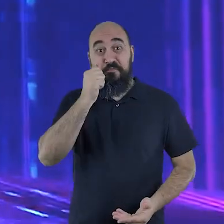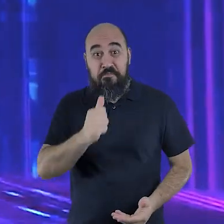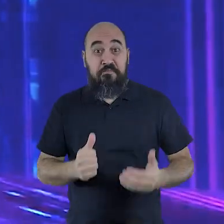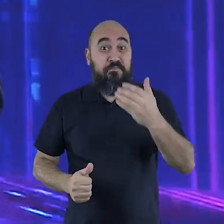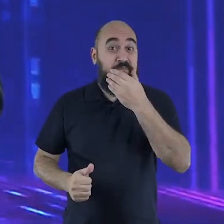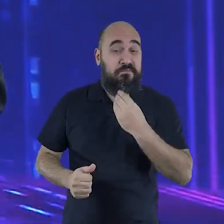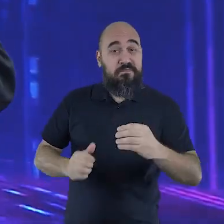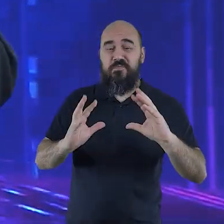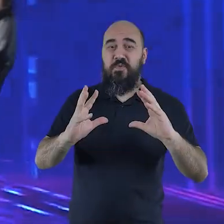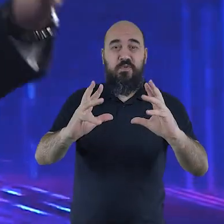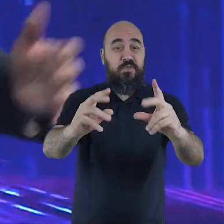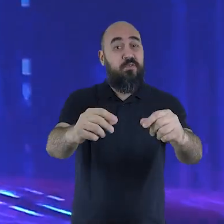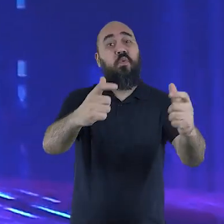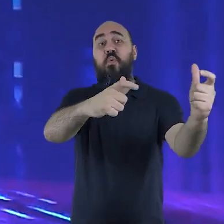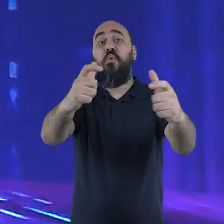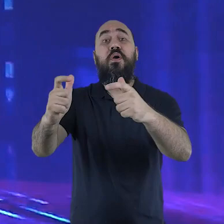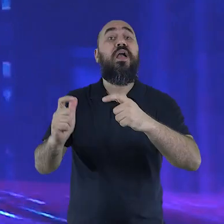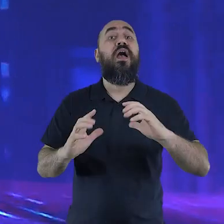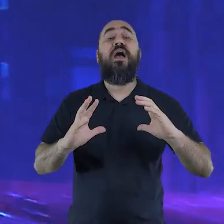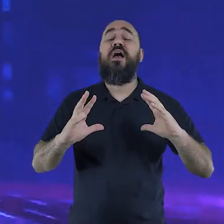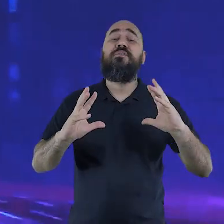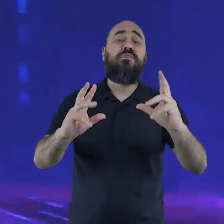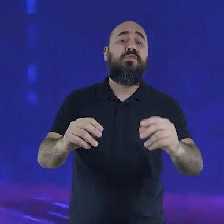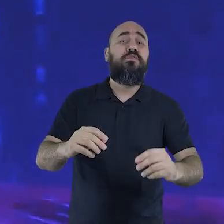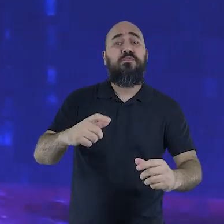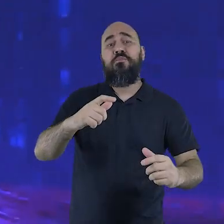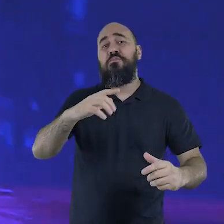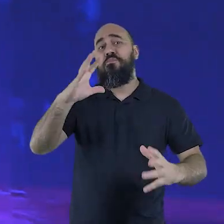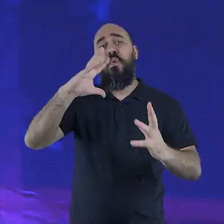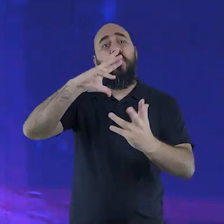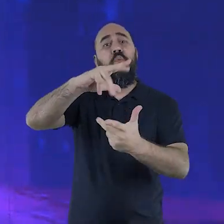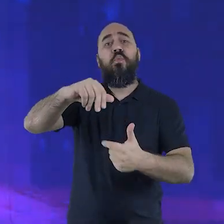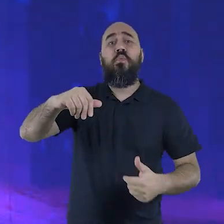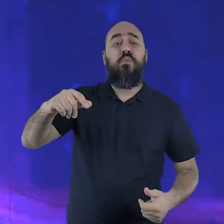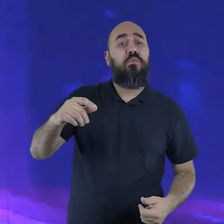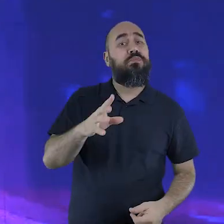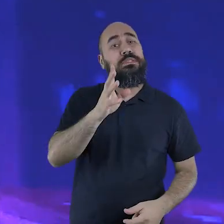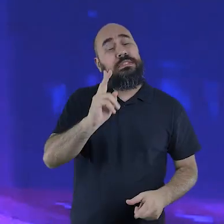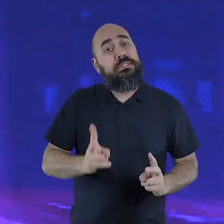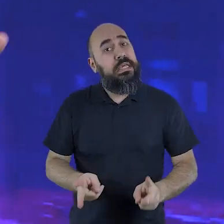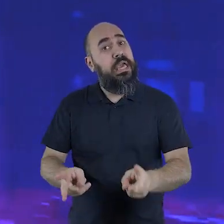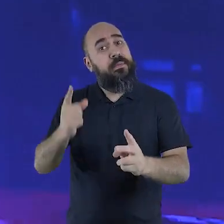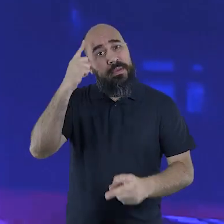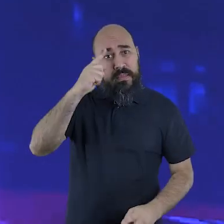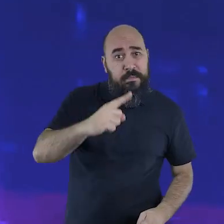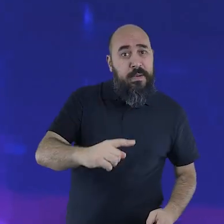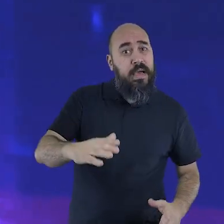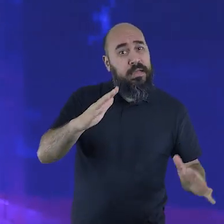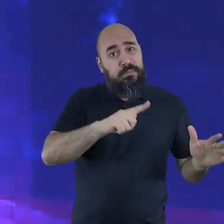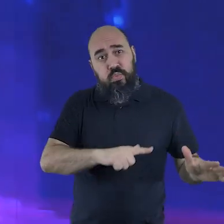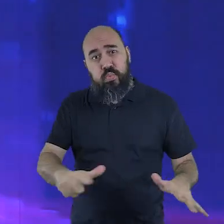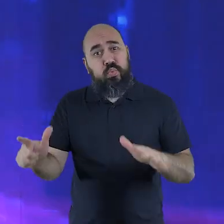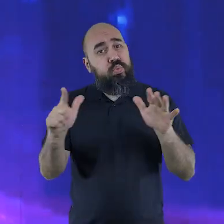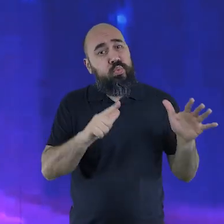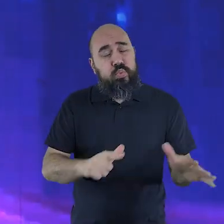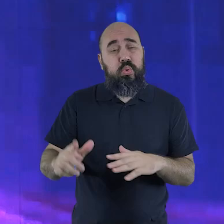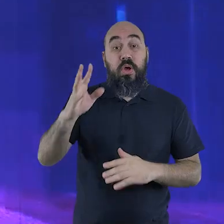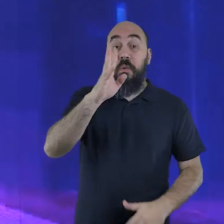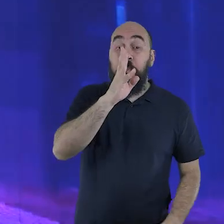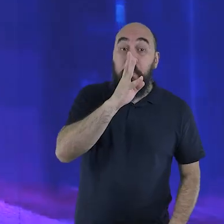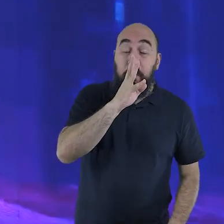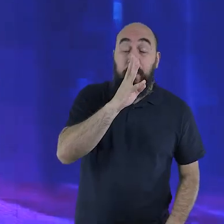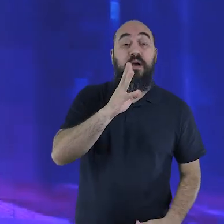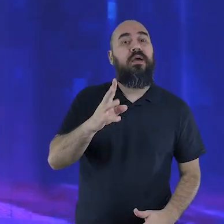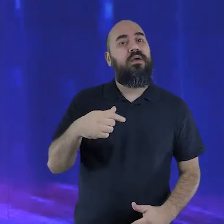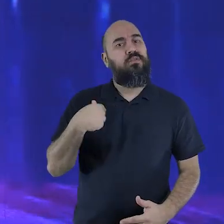seja bem-vinda você nos mais diferentes lugares aqui do Brasil e do mundo que nos acompanha semana após semana onde nós estudamos